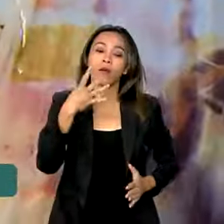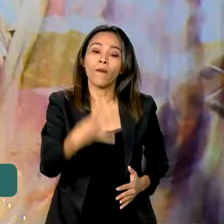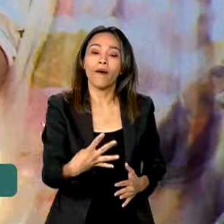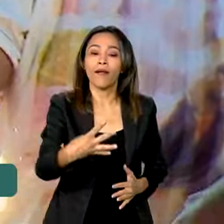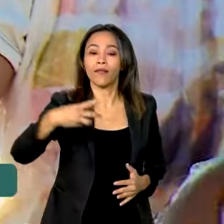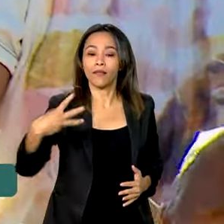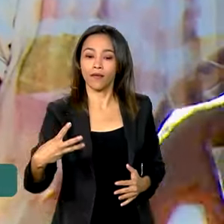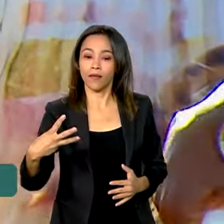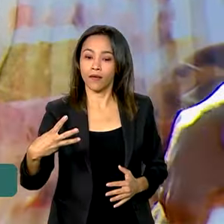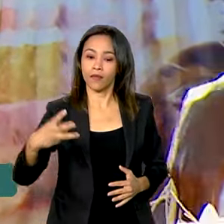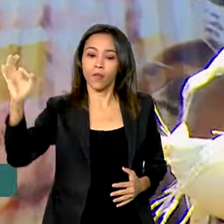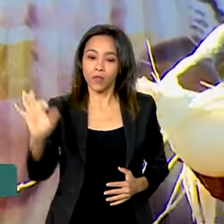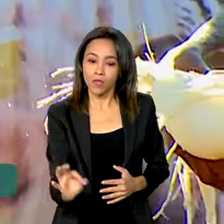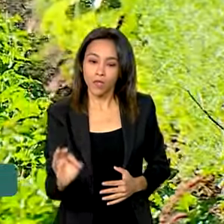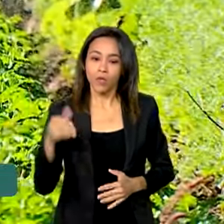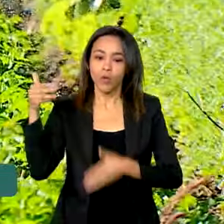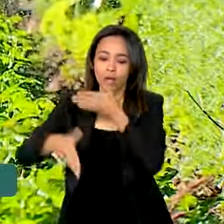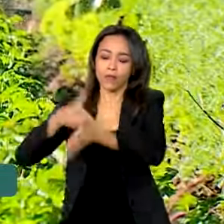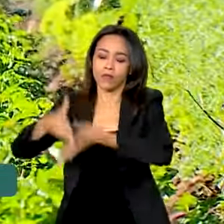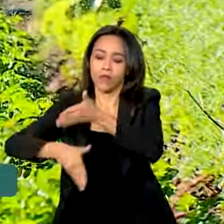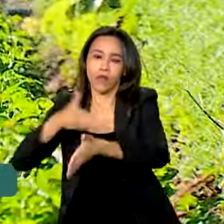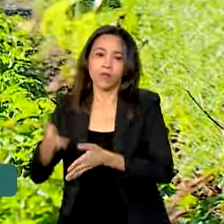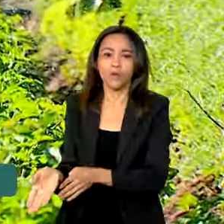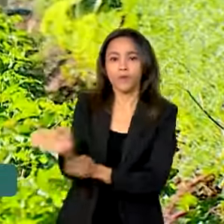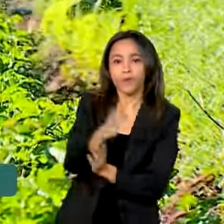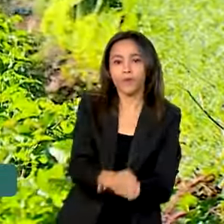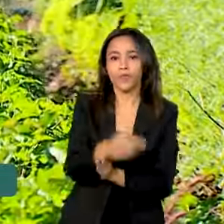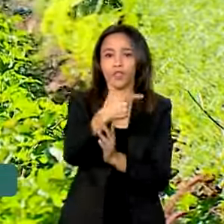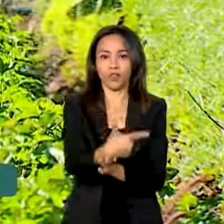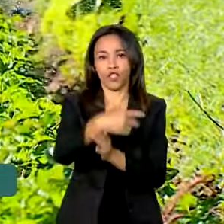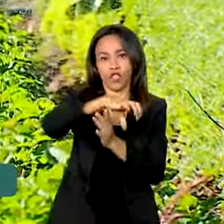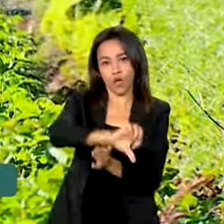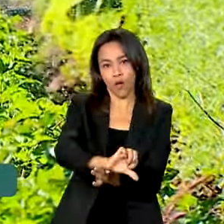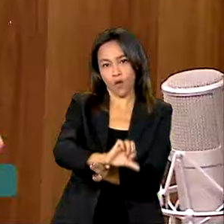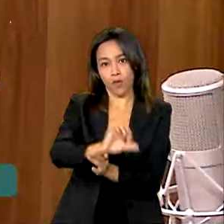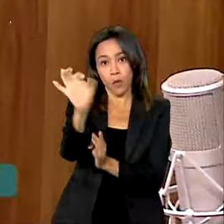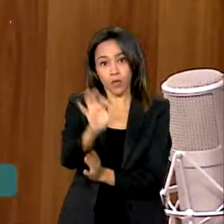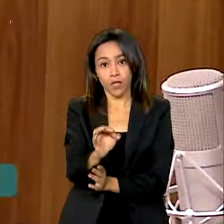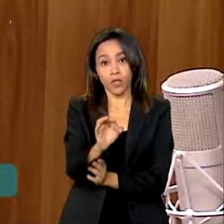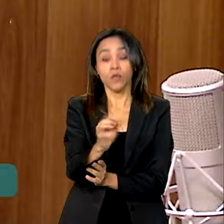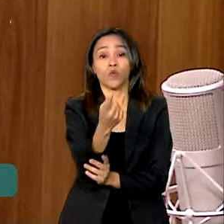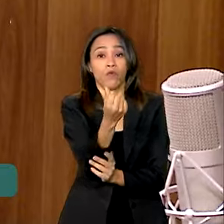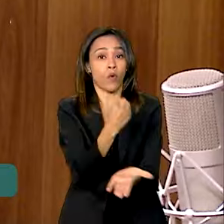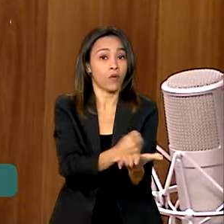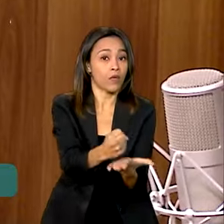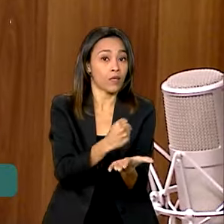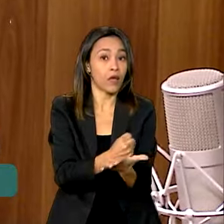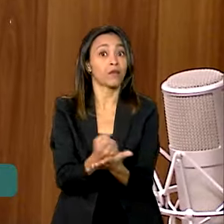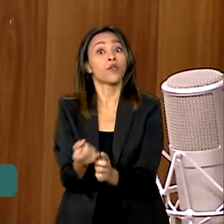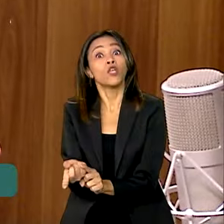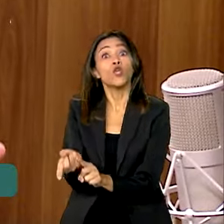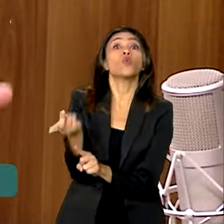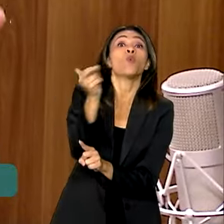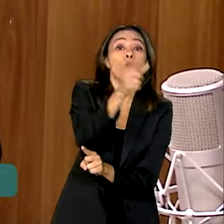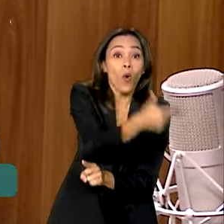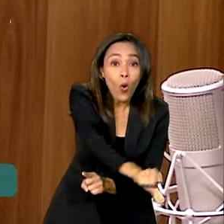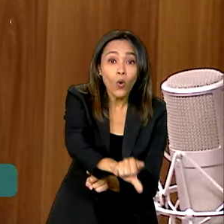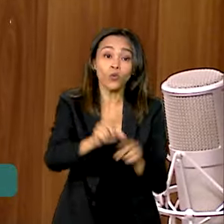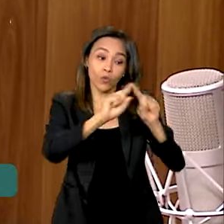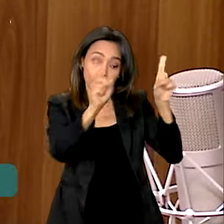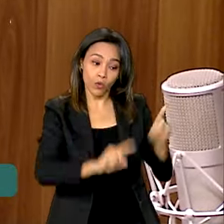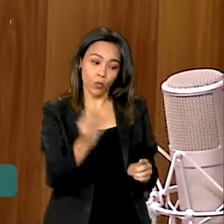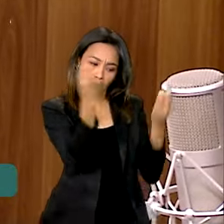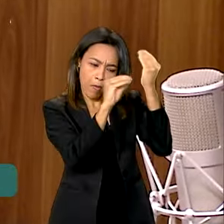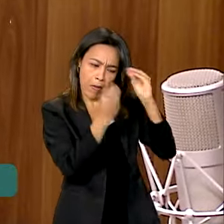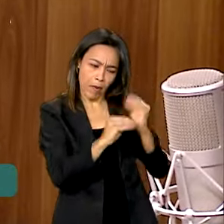no número de operações e de 29% no valor contratado. E para o próximo plano safra, o objetivo